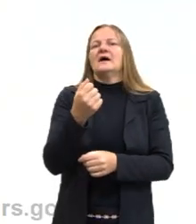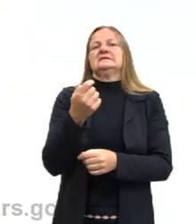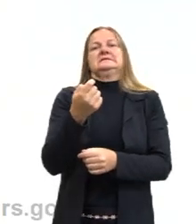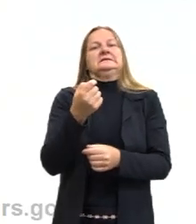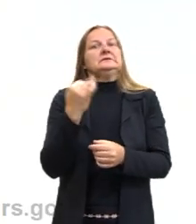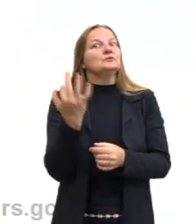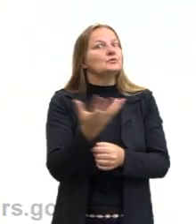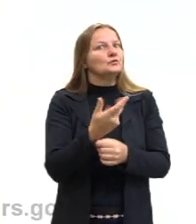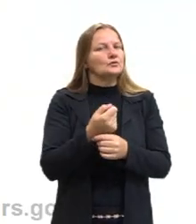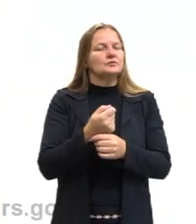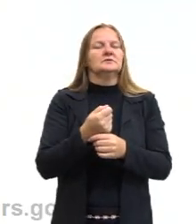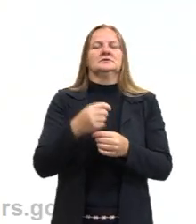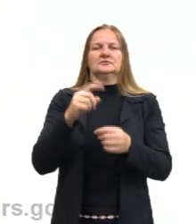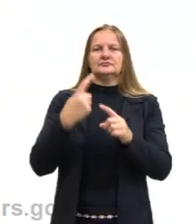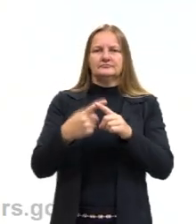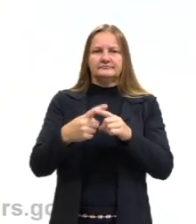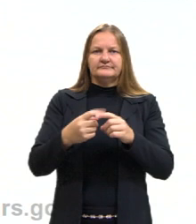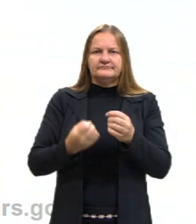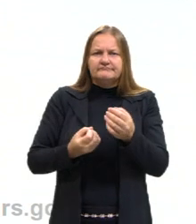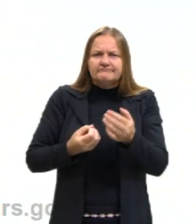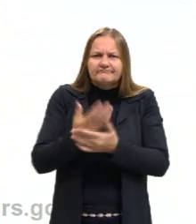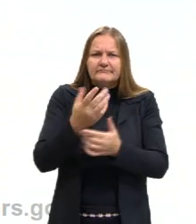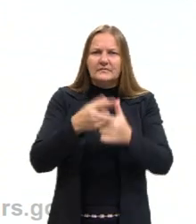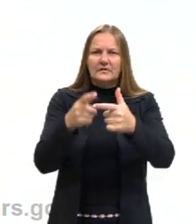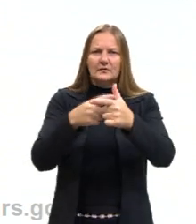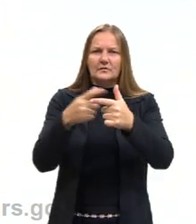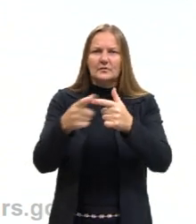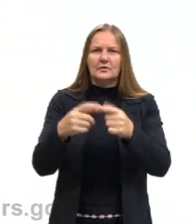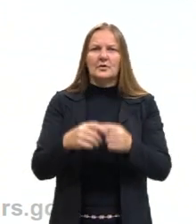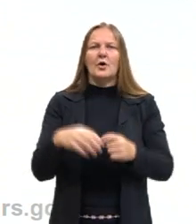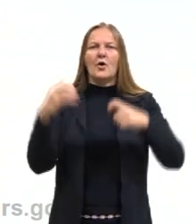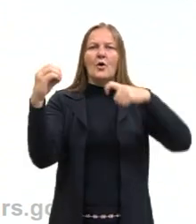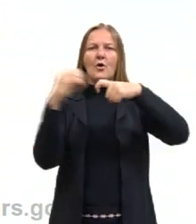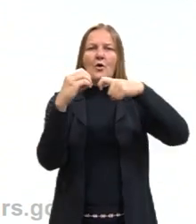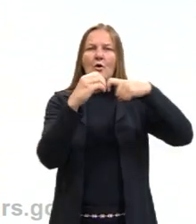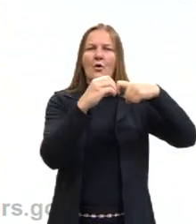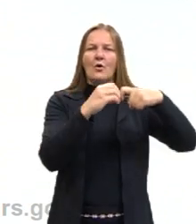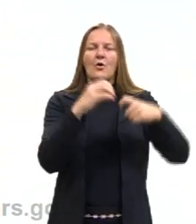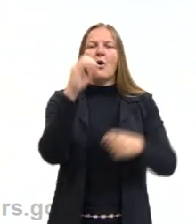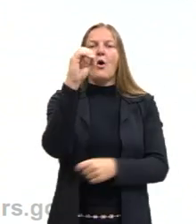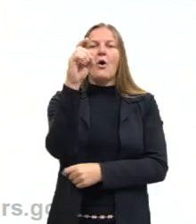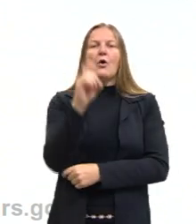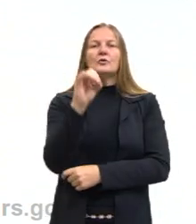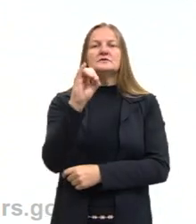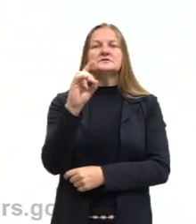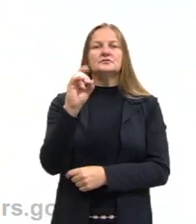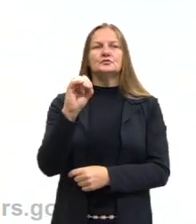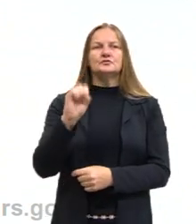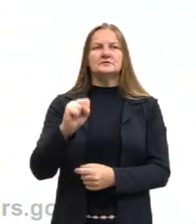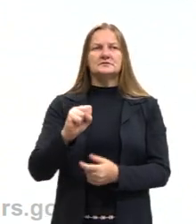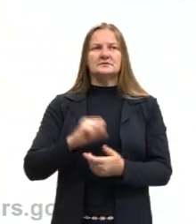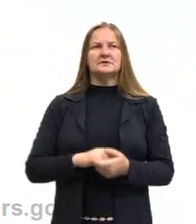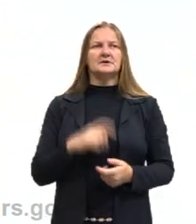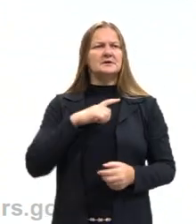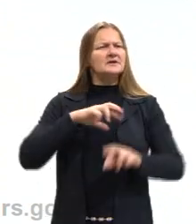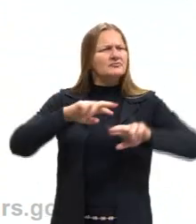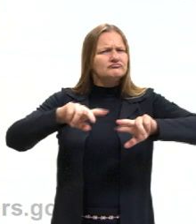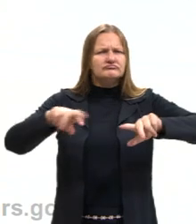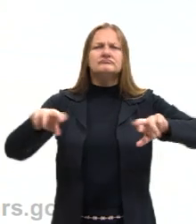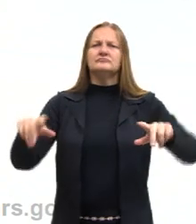substâncias causadoras desses problemas são os óxidos. Por que a maioria? Porque existem outros compostos também, tá?